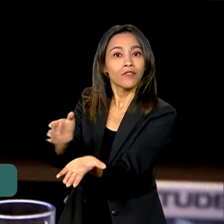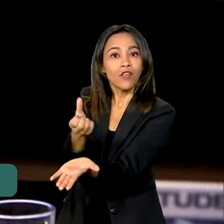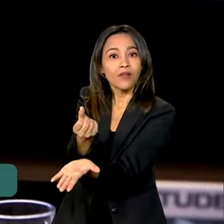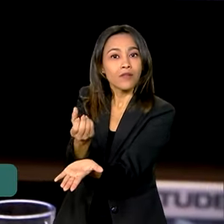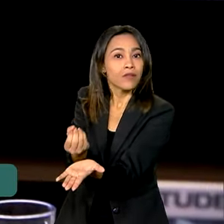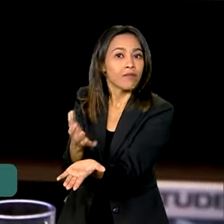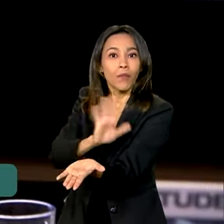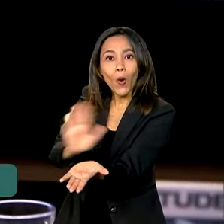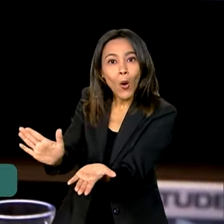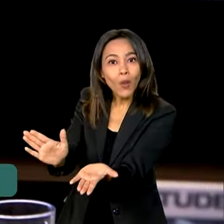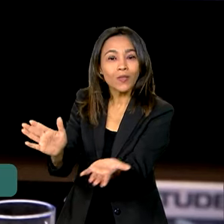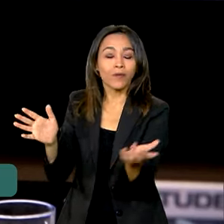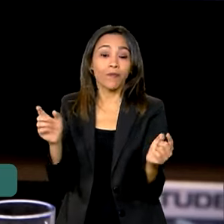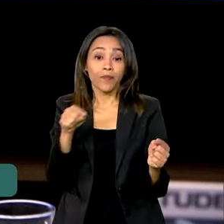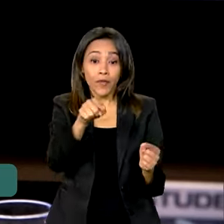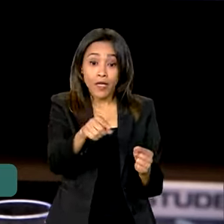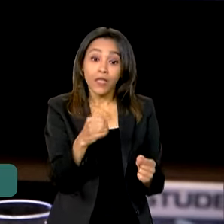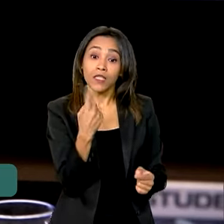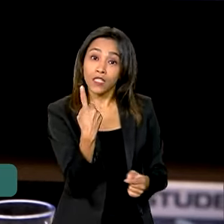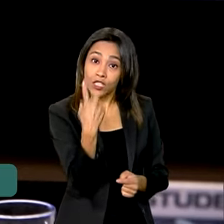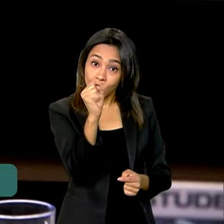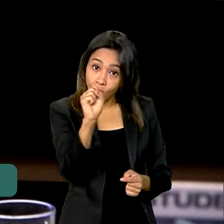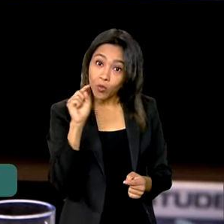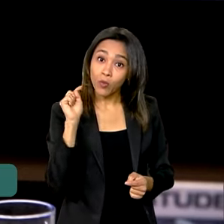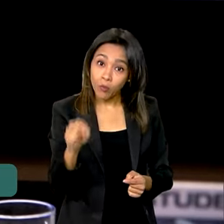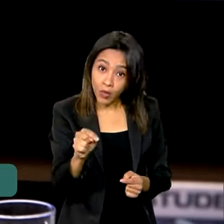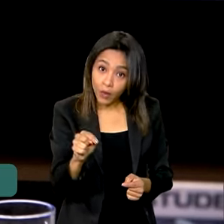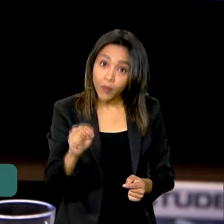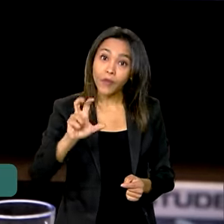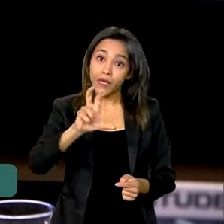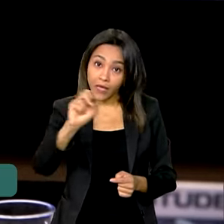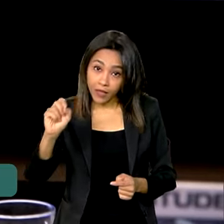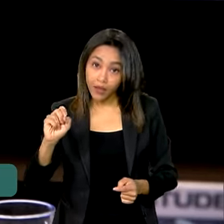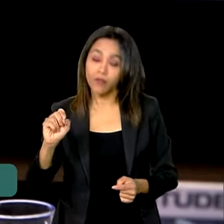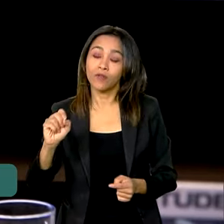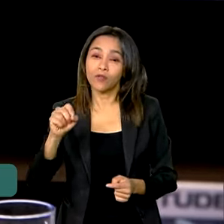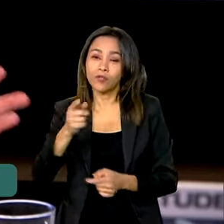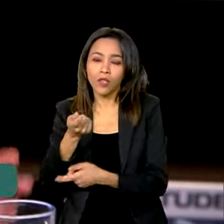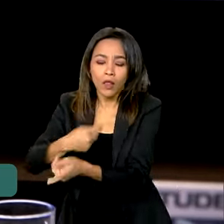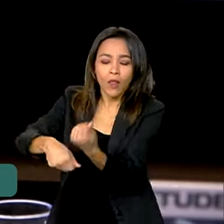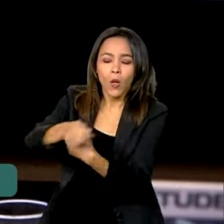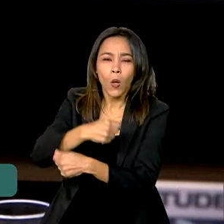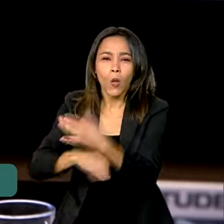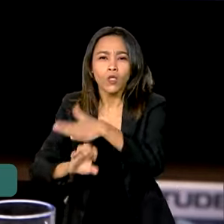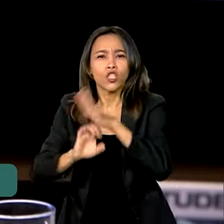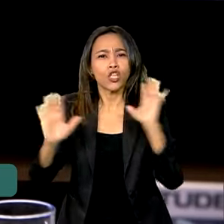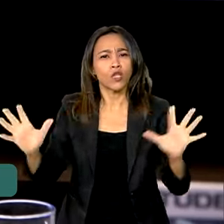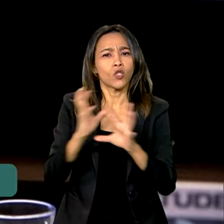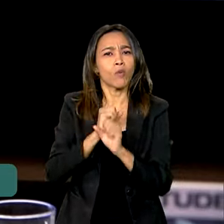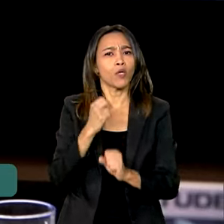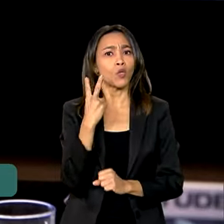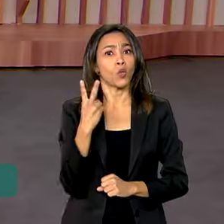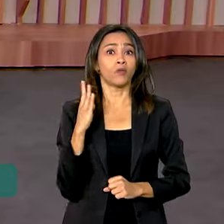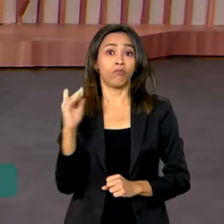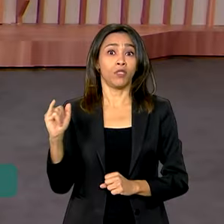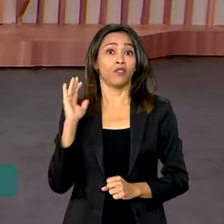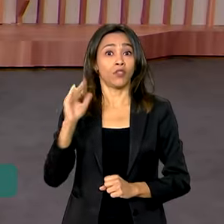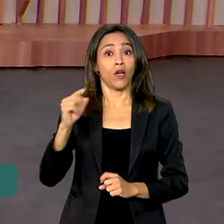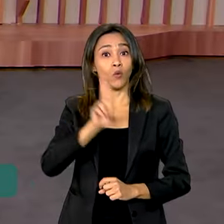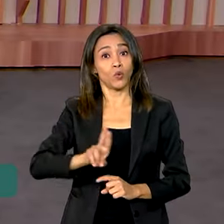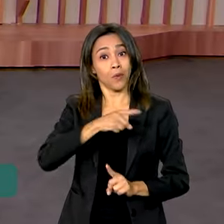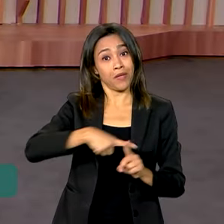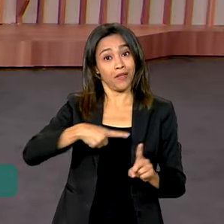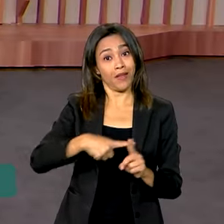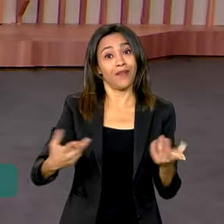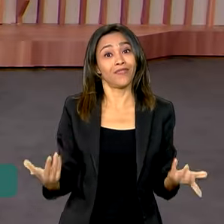18.563 negócios cujo valor todinho já deu 2 bilhões de reais também. É